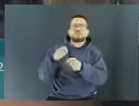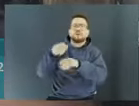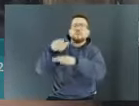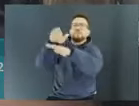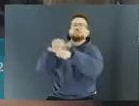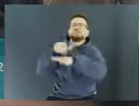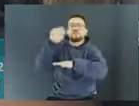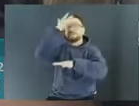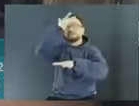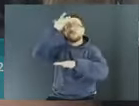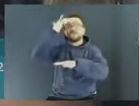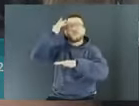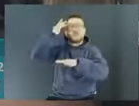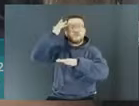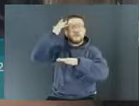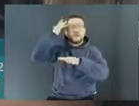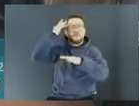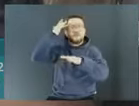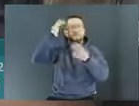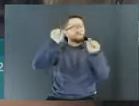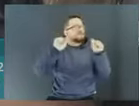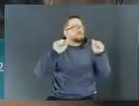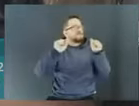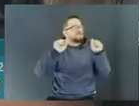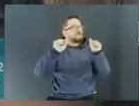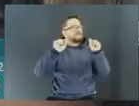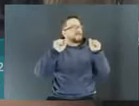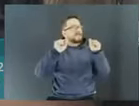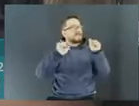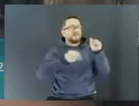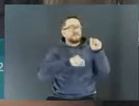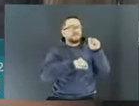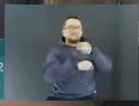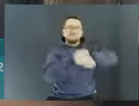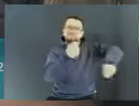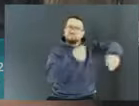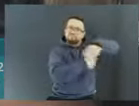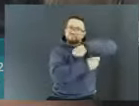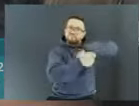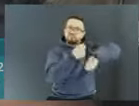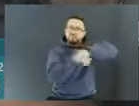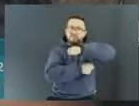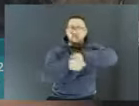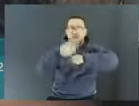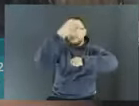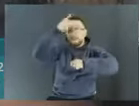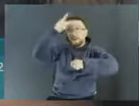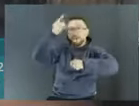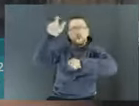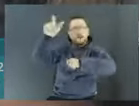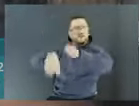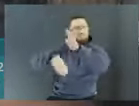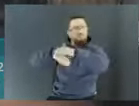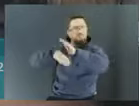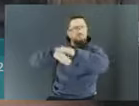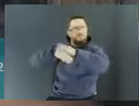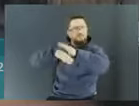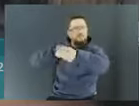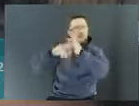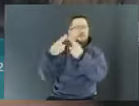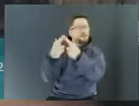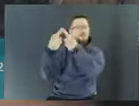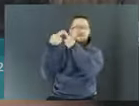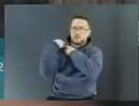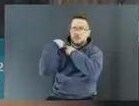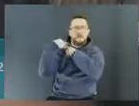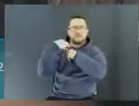mas a gente não presta serviço de espécie alguma. O usuário é o responsável pelo transporte, pela guarda, então, não dá para entregar